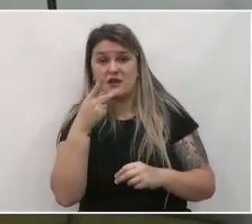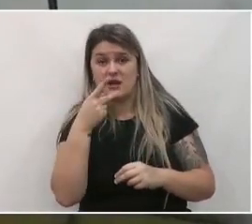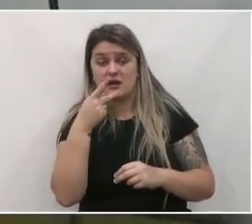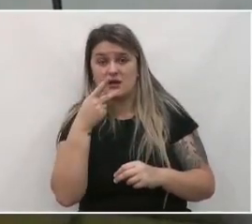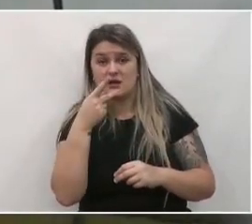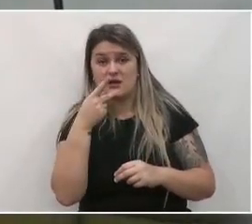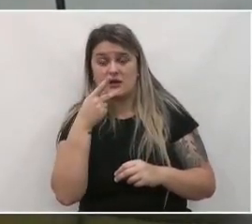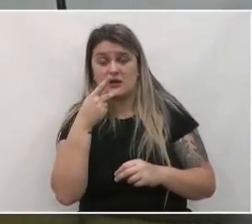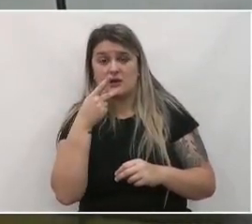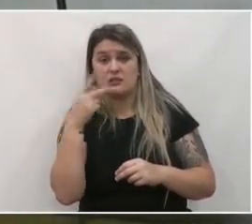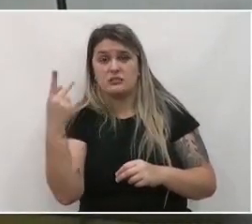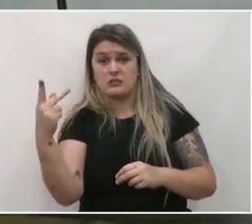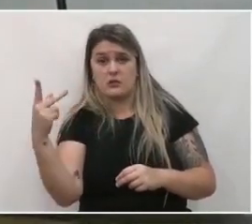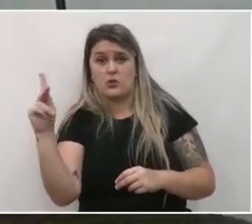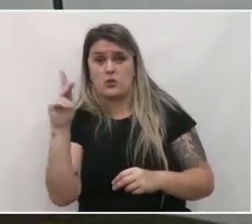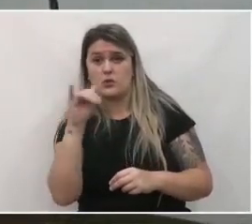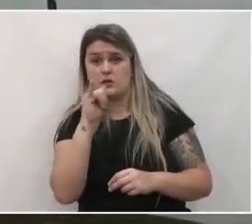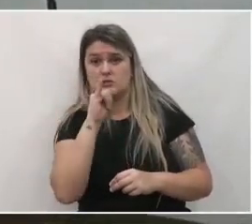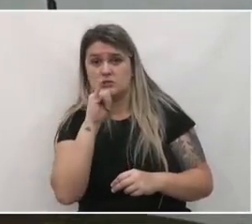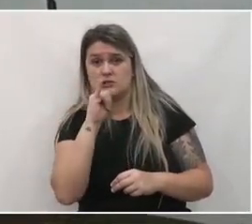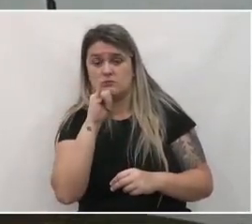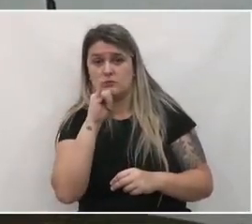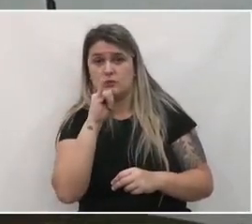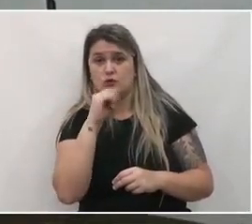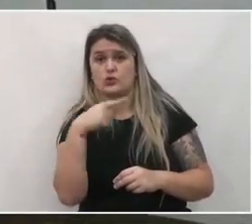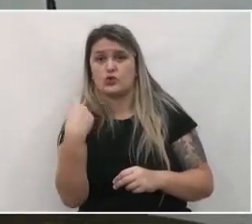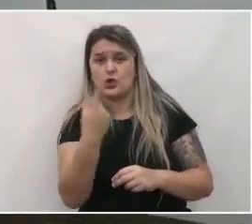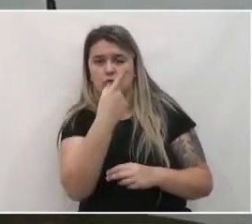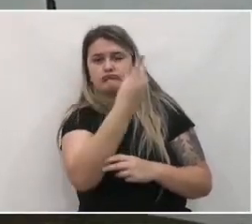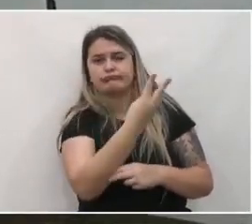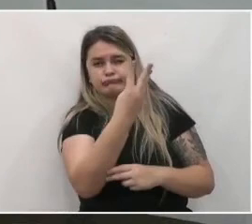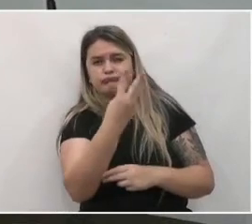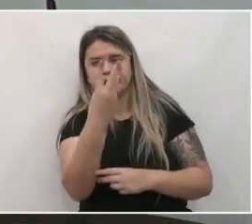teu caso, trouxer o teu caso para o nosso portal, sim.